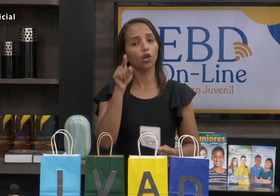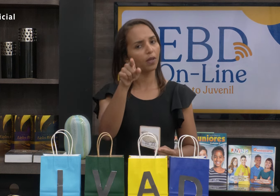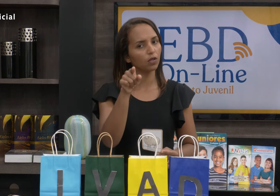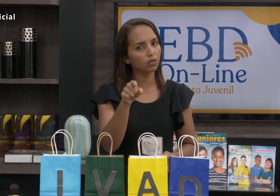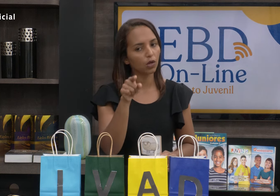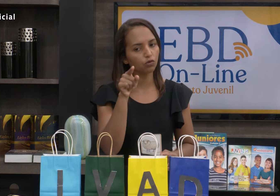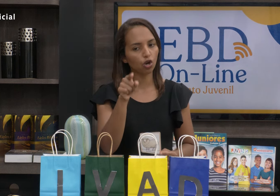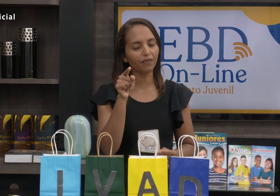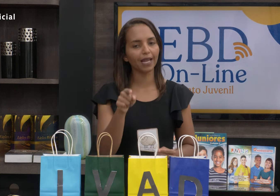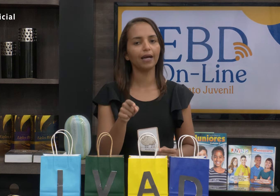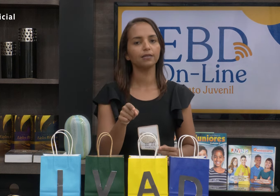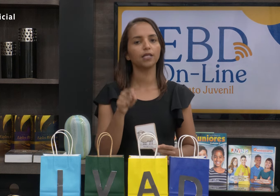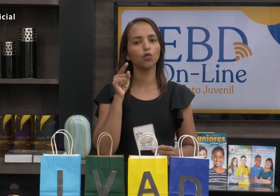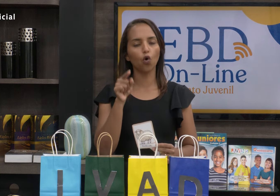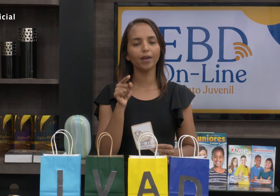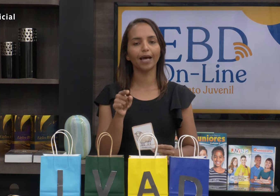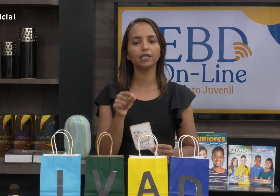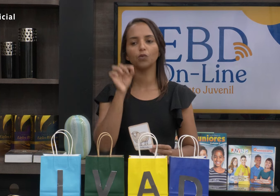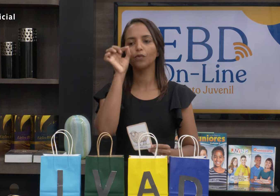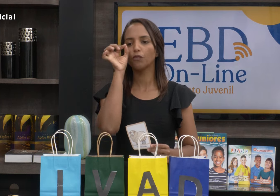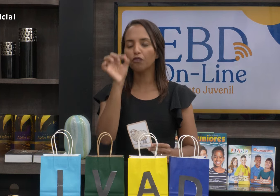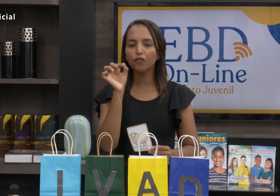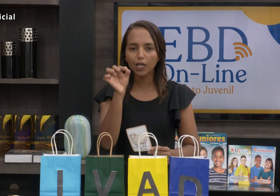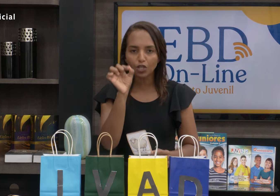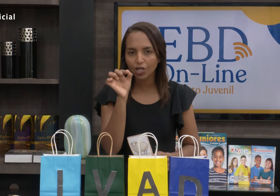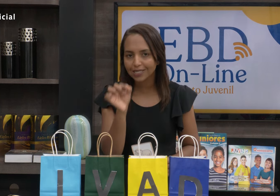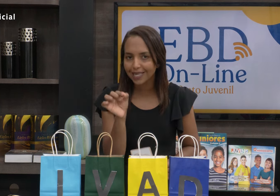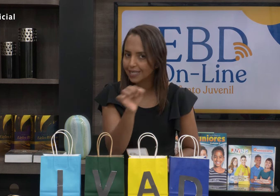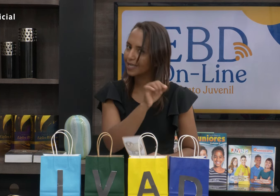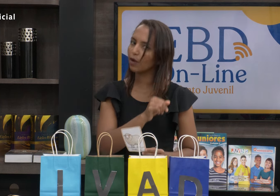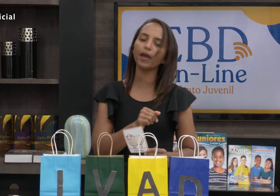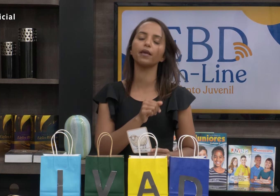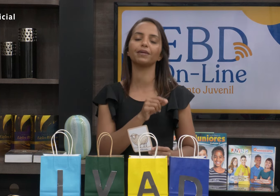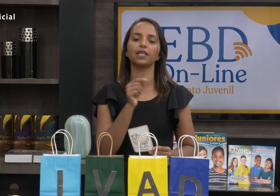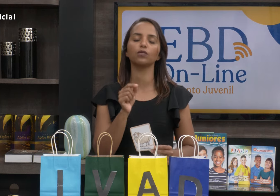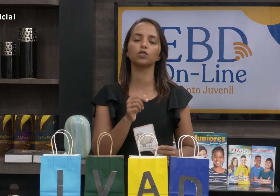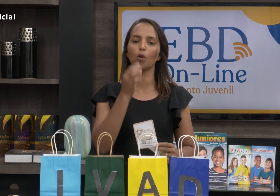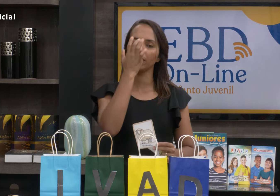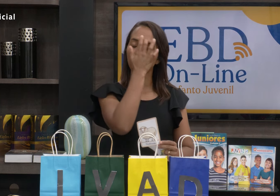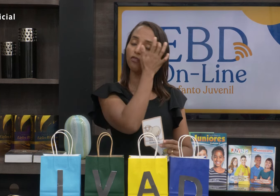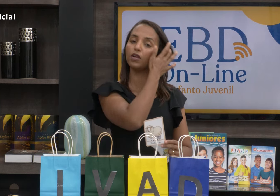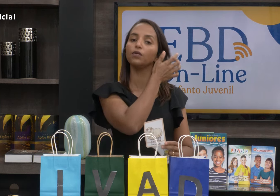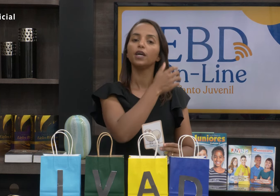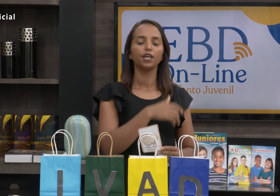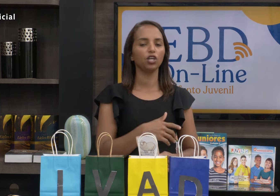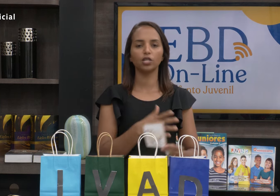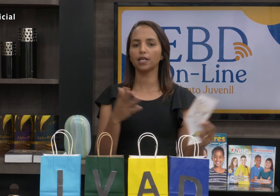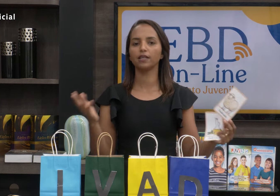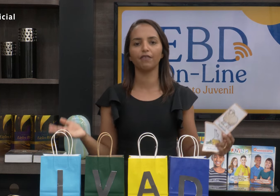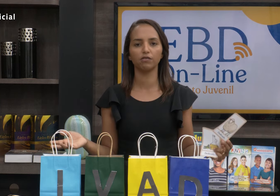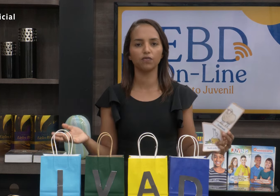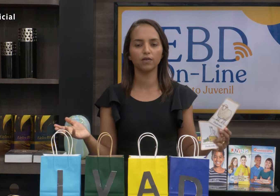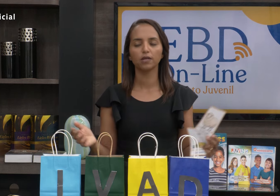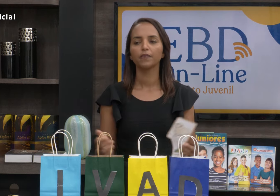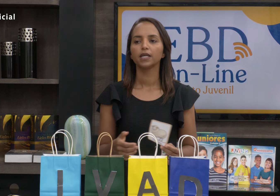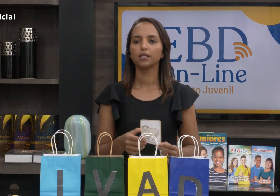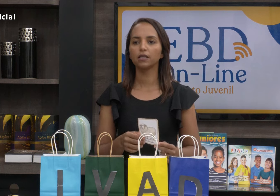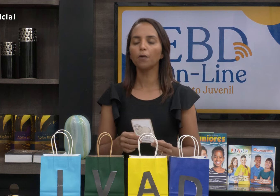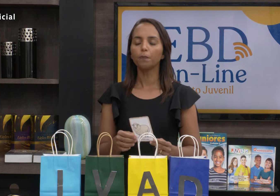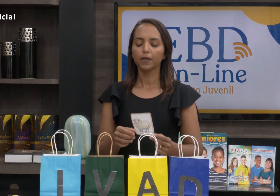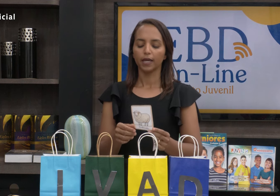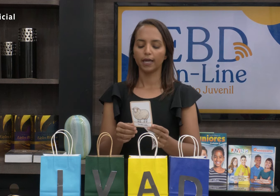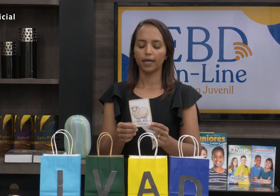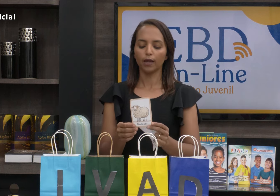ele disse, olha, tem um jovem lá, tem um homem lá, tem um filho de Jessé que será o rei, mas ele não disse qual filho, e Jessé tinha vários filhos.